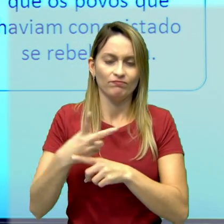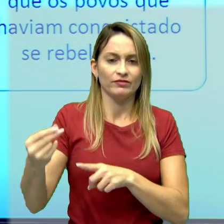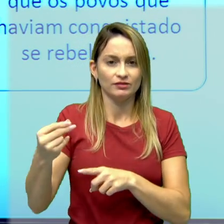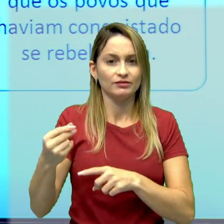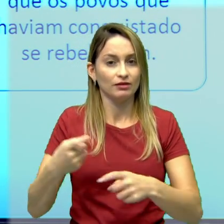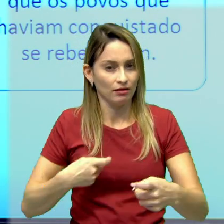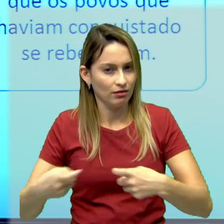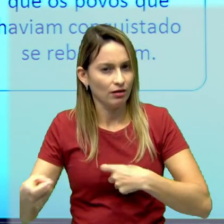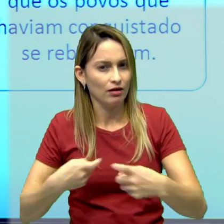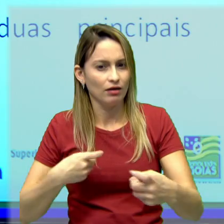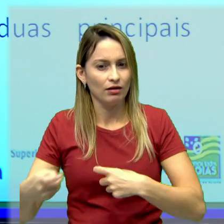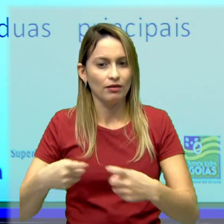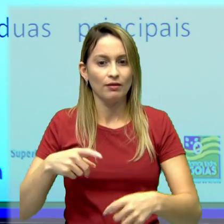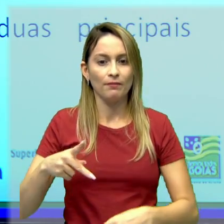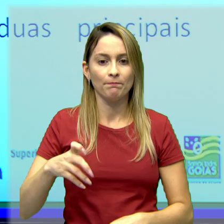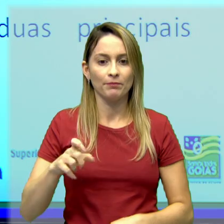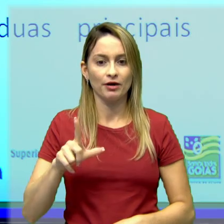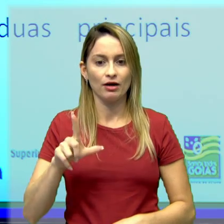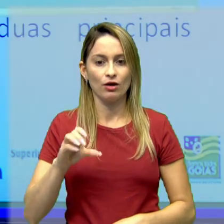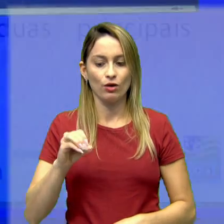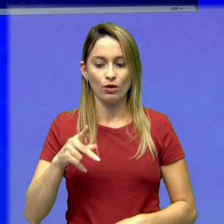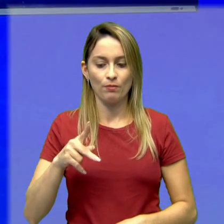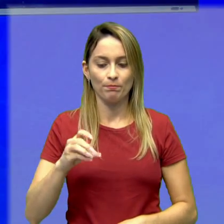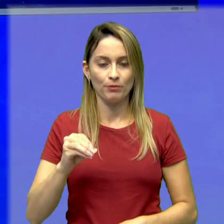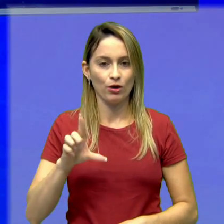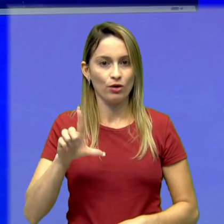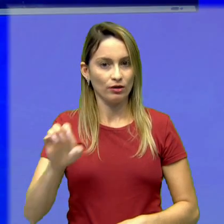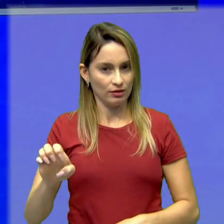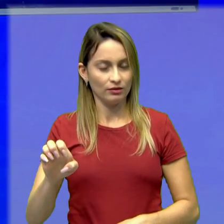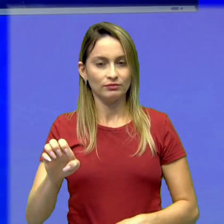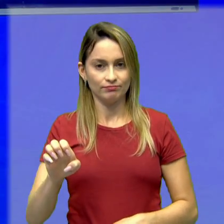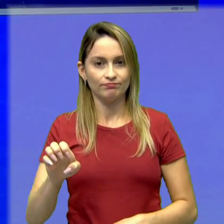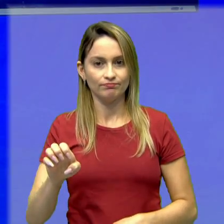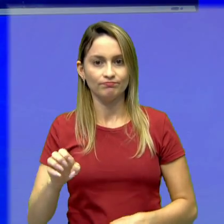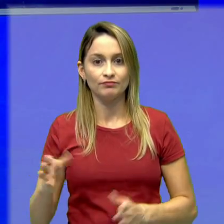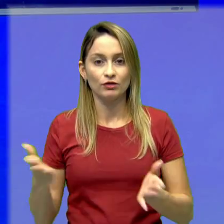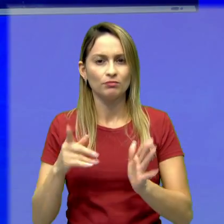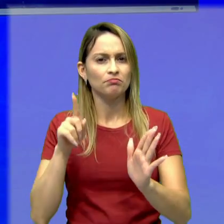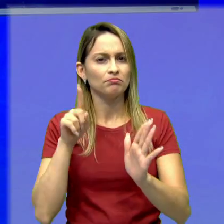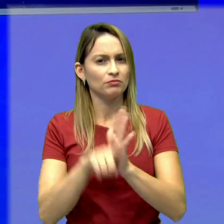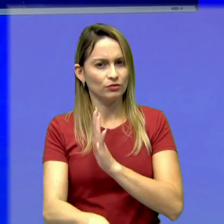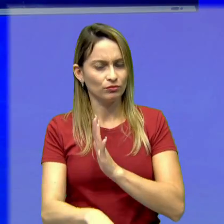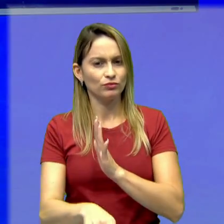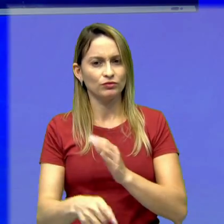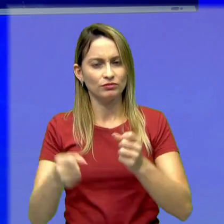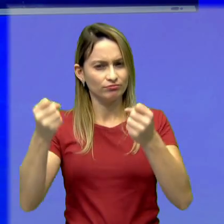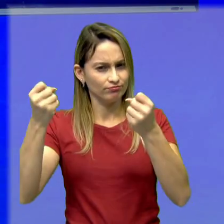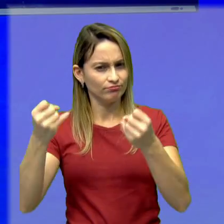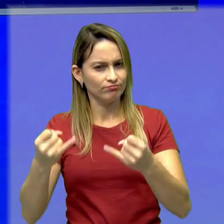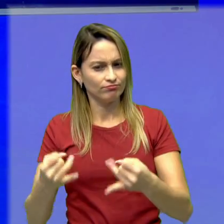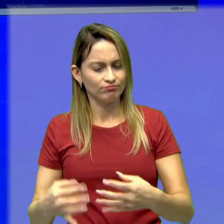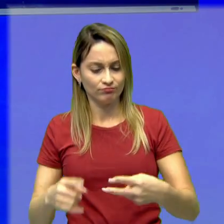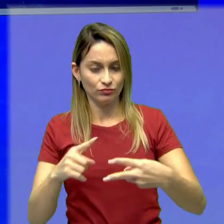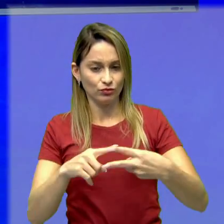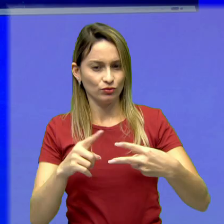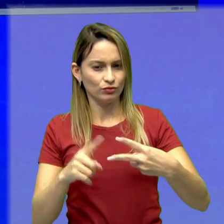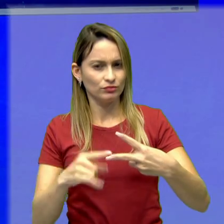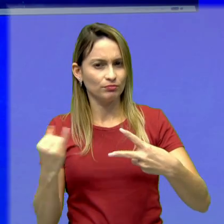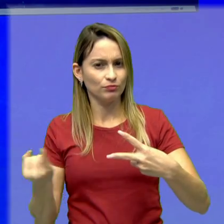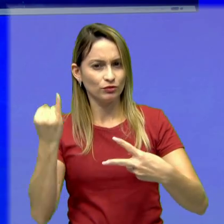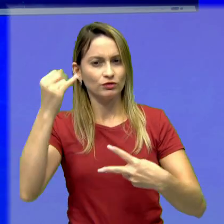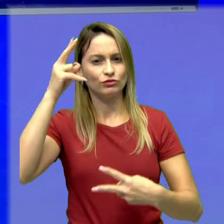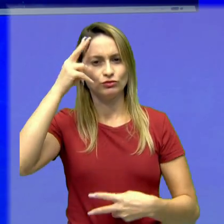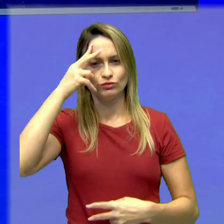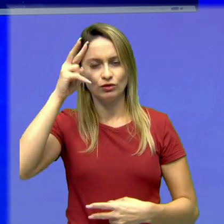guerra do Peloponeso. Para finalizar a nossa aula de hoje, eu separei uma questão que fala sobre essas duas grandes